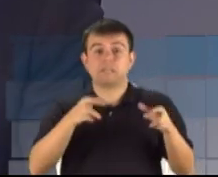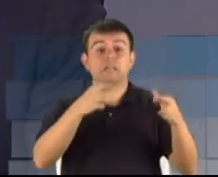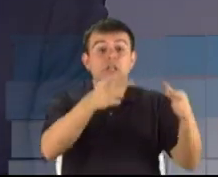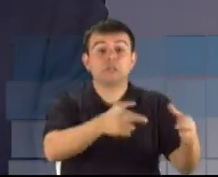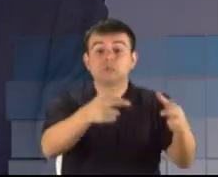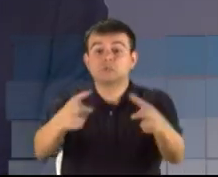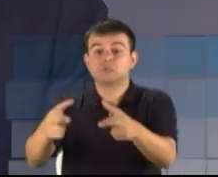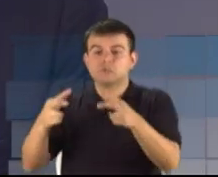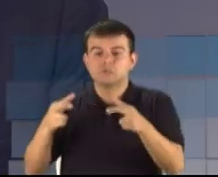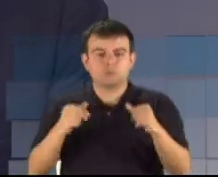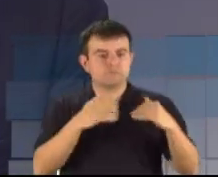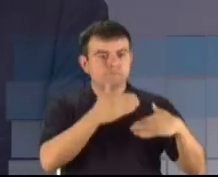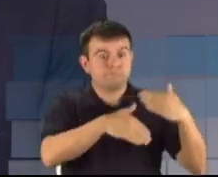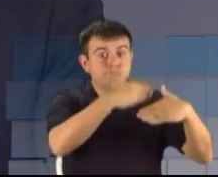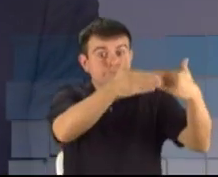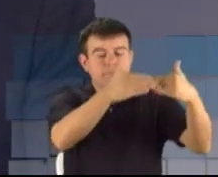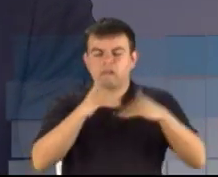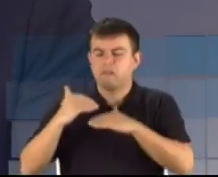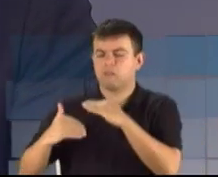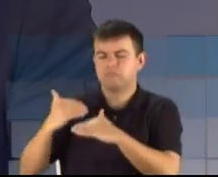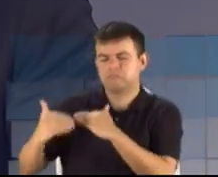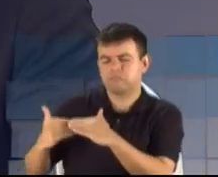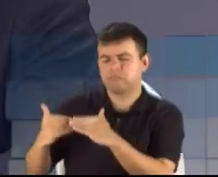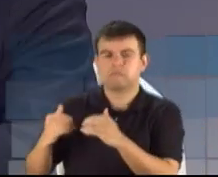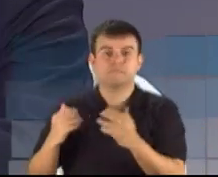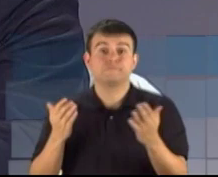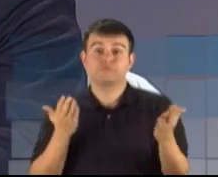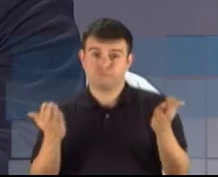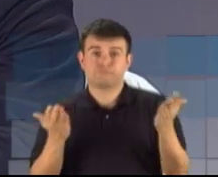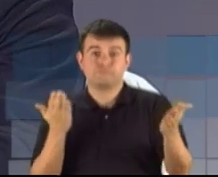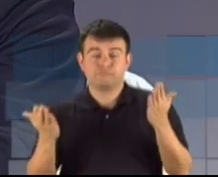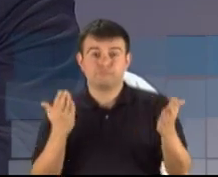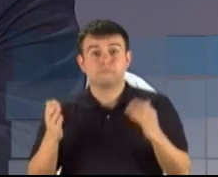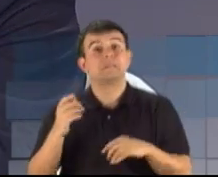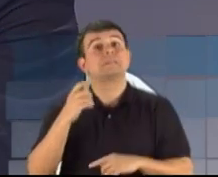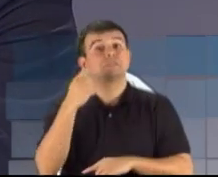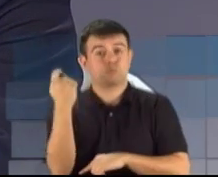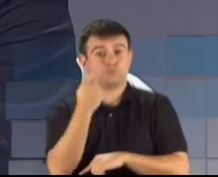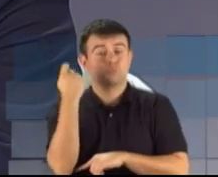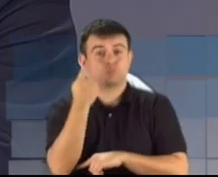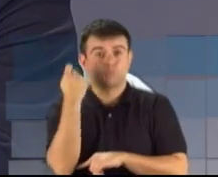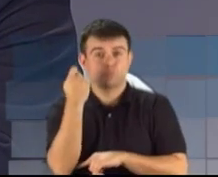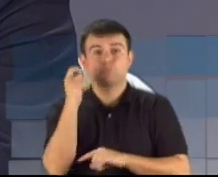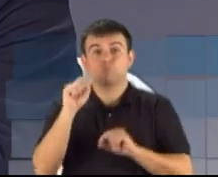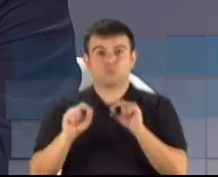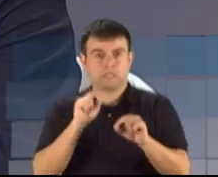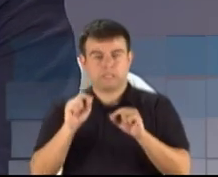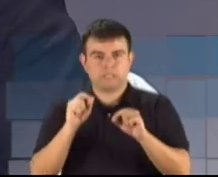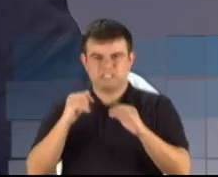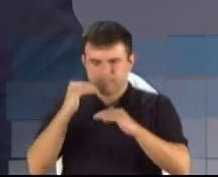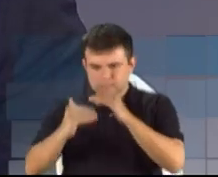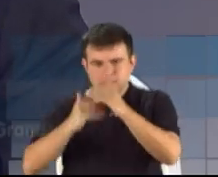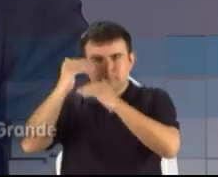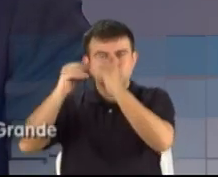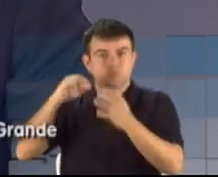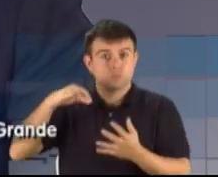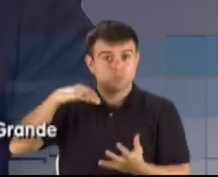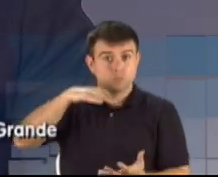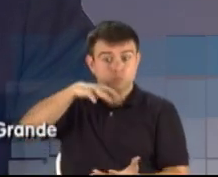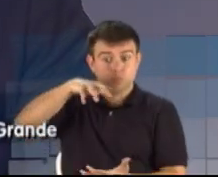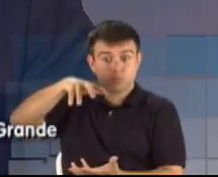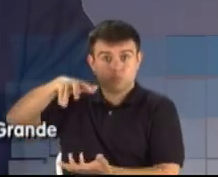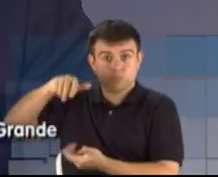de desenvolvimento em regiões. E quando nós compararmos o estado do Rio Grande do Sul com o crescimento do mundo e do